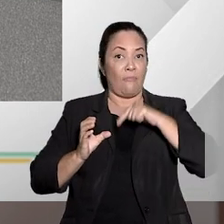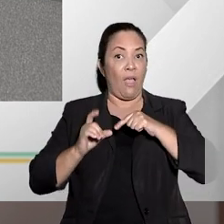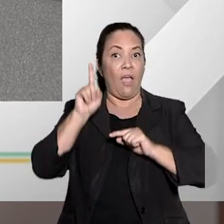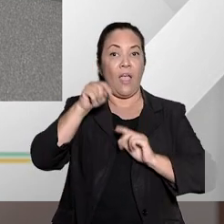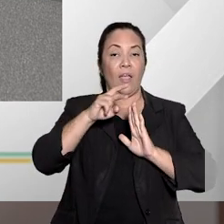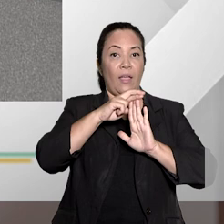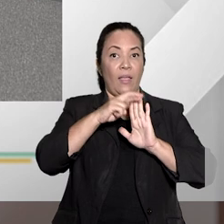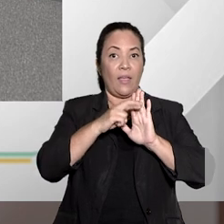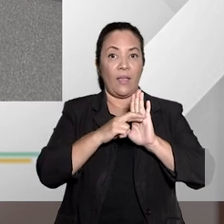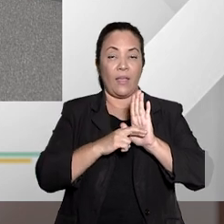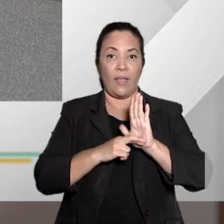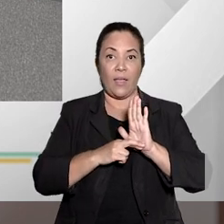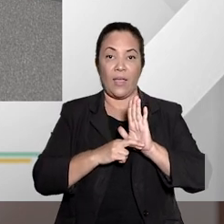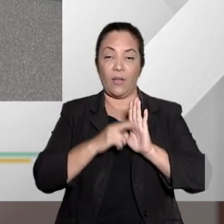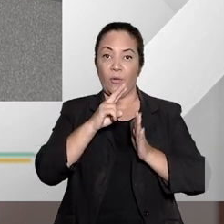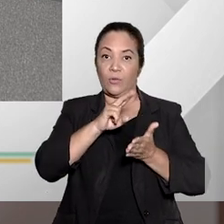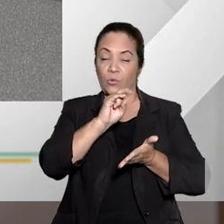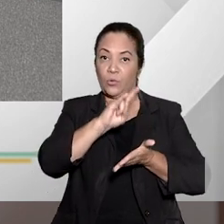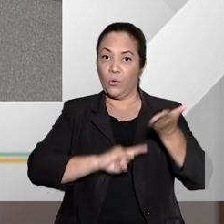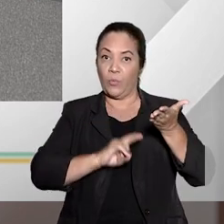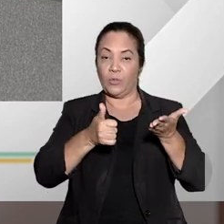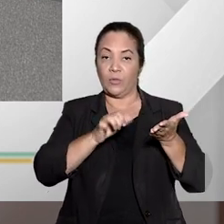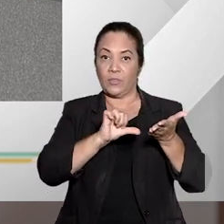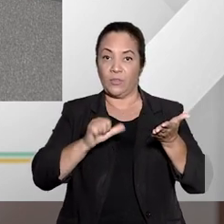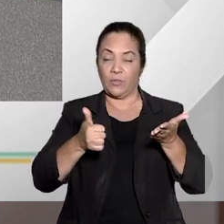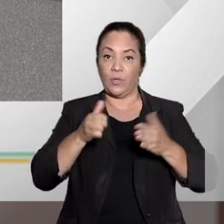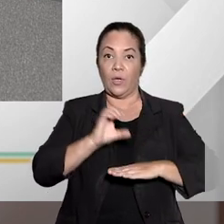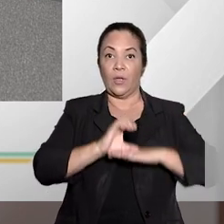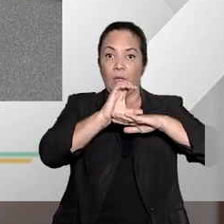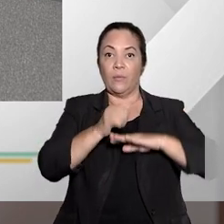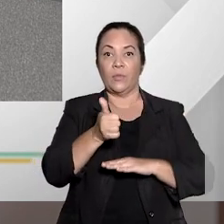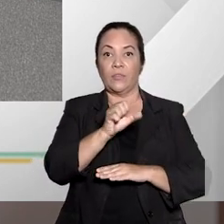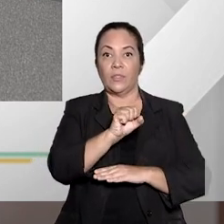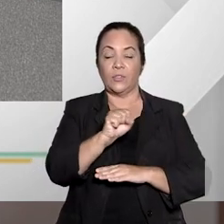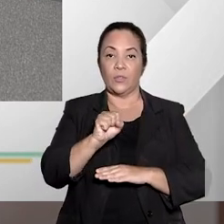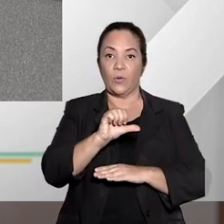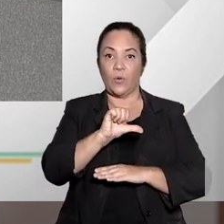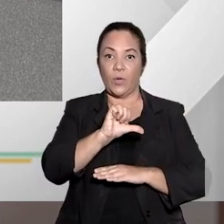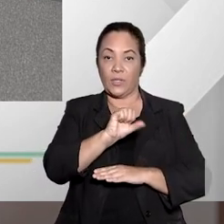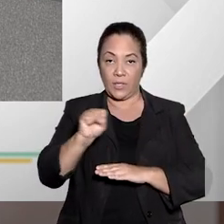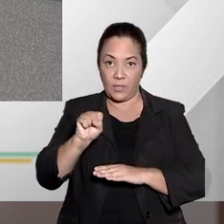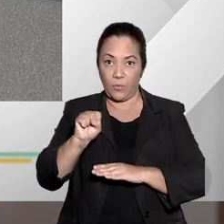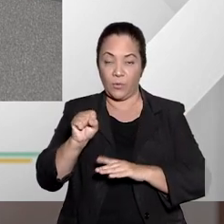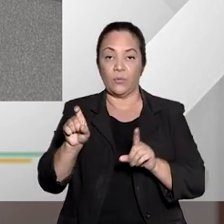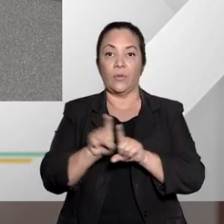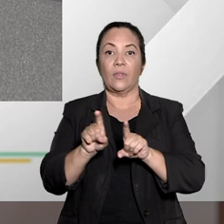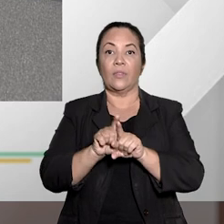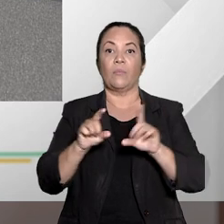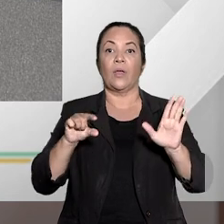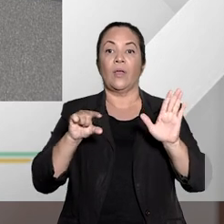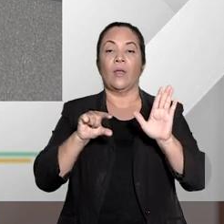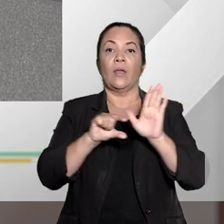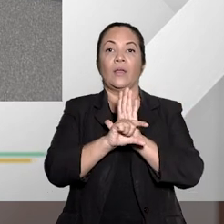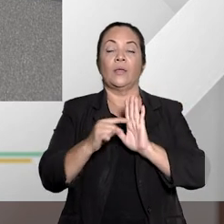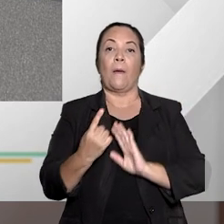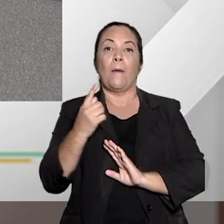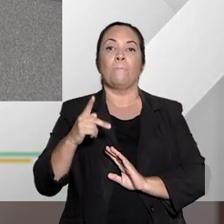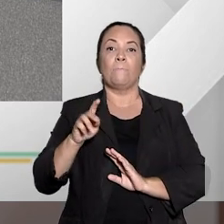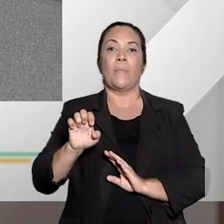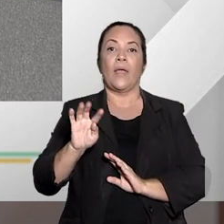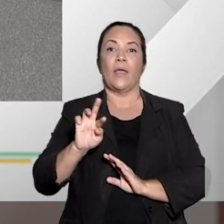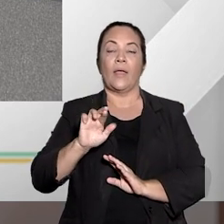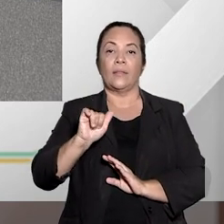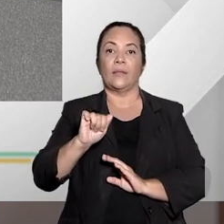regra constitucional na Carta de 1891 e a Constituição Federal de 88 o recepcionou como cláusula pétrea,